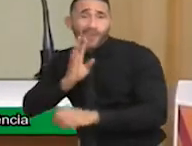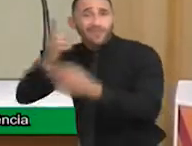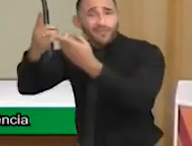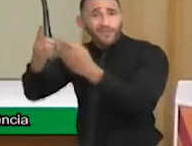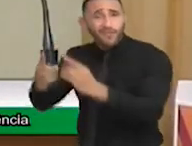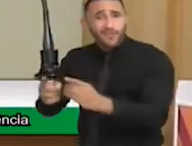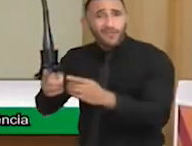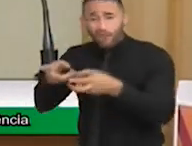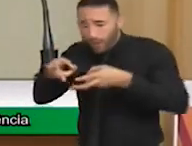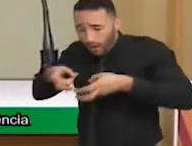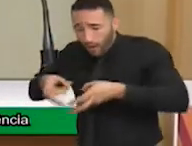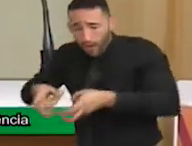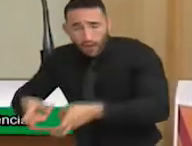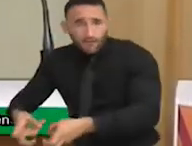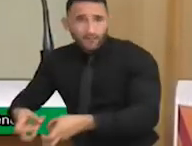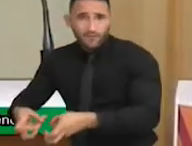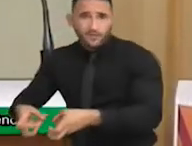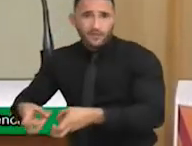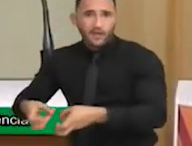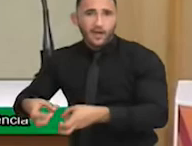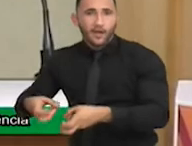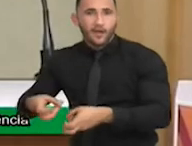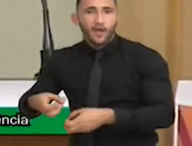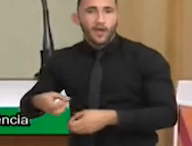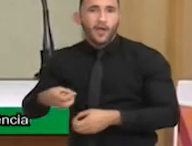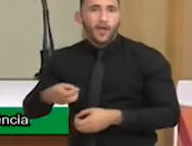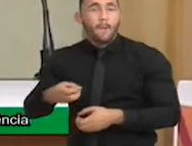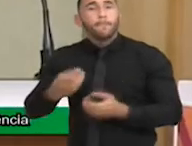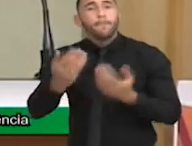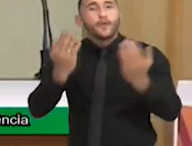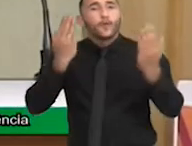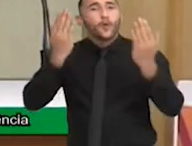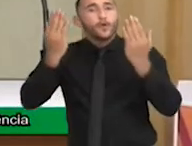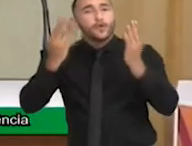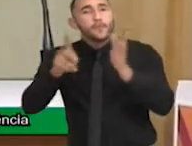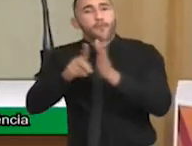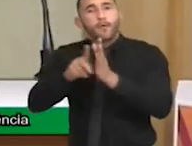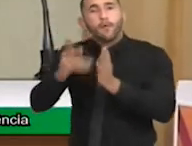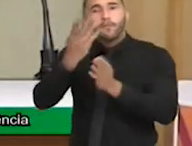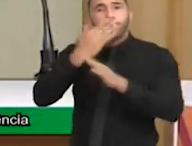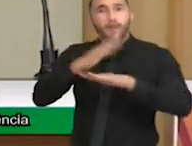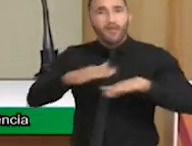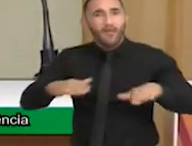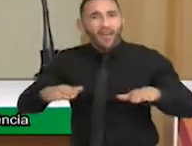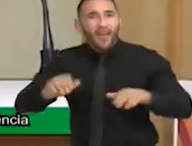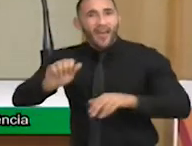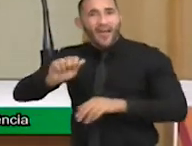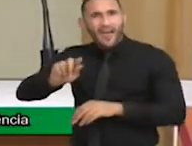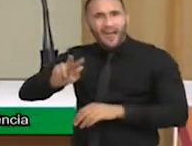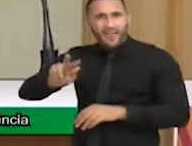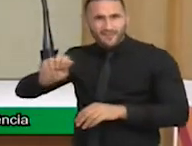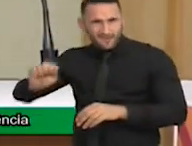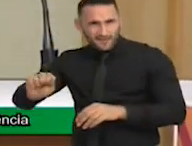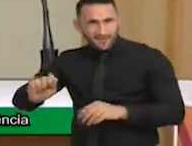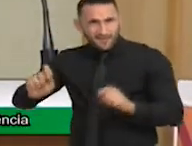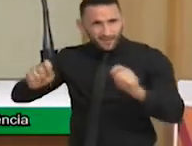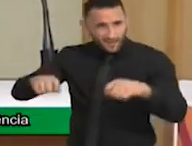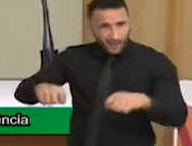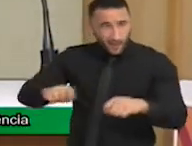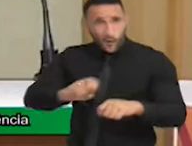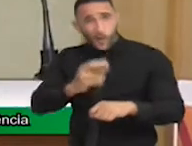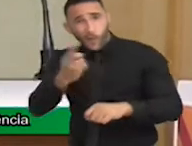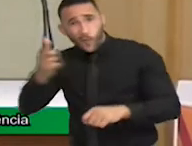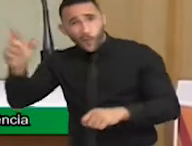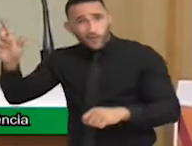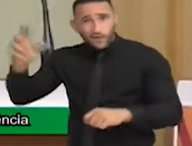neurodesenvolvimento. Psicologia infantil especializada em ABBA, terapia ocupacional com integração sensorial,